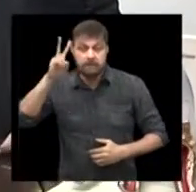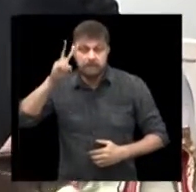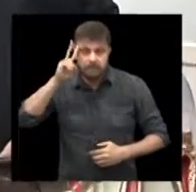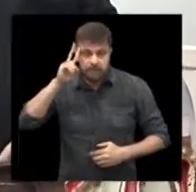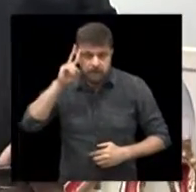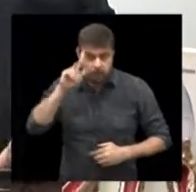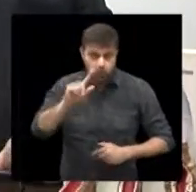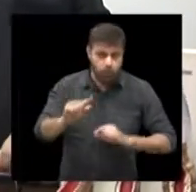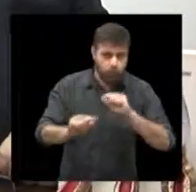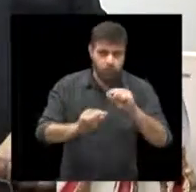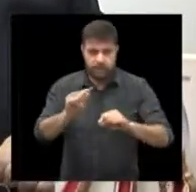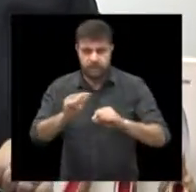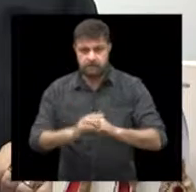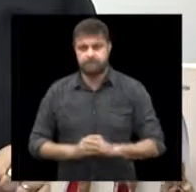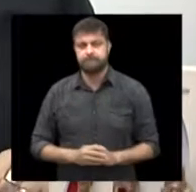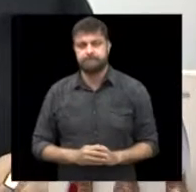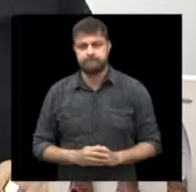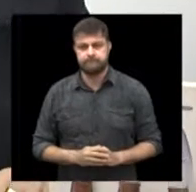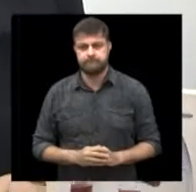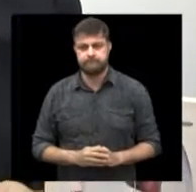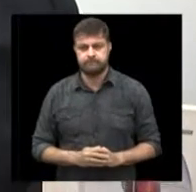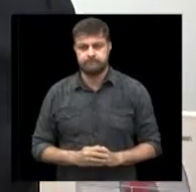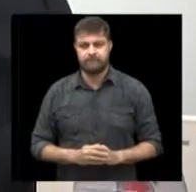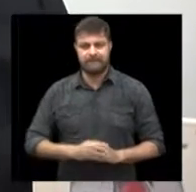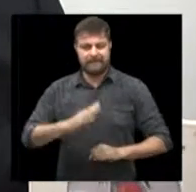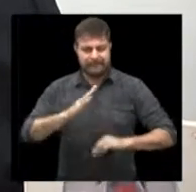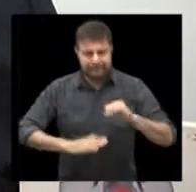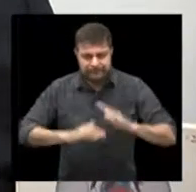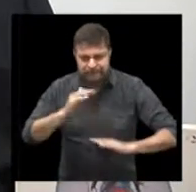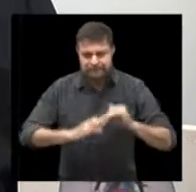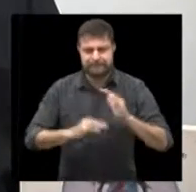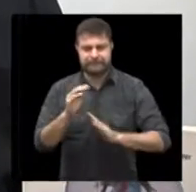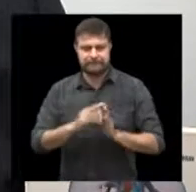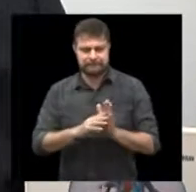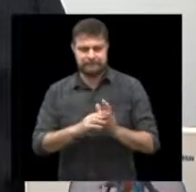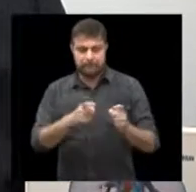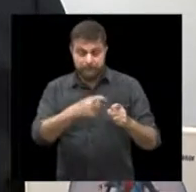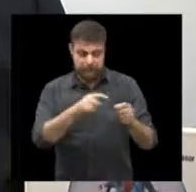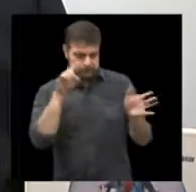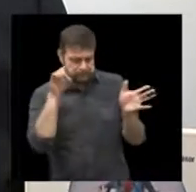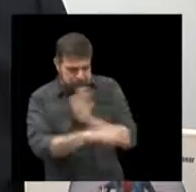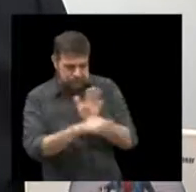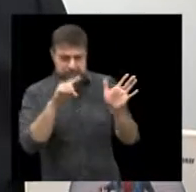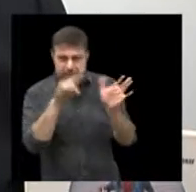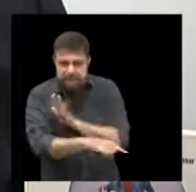essa ação, essa rotina de se perguntar para o médico,